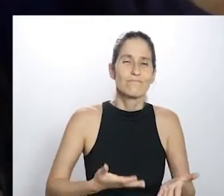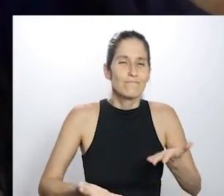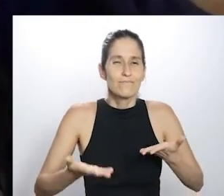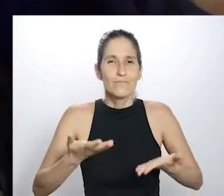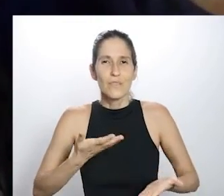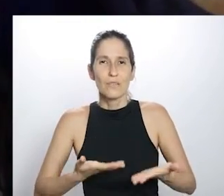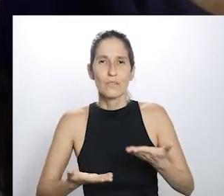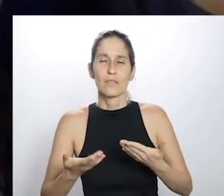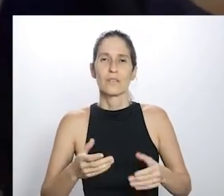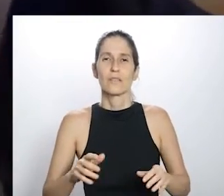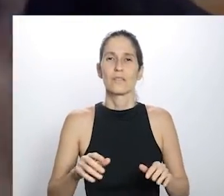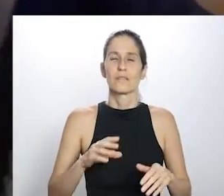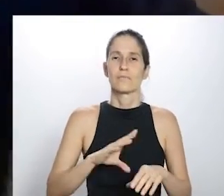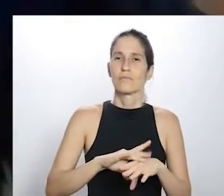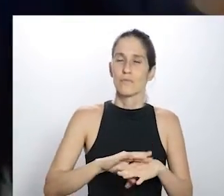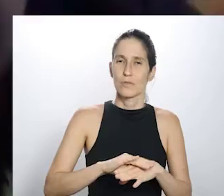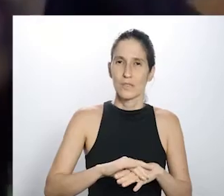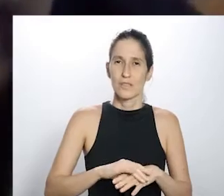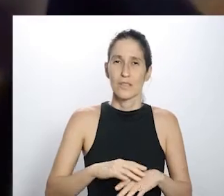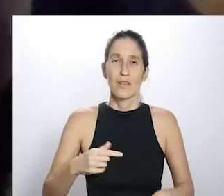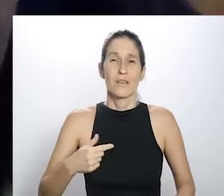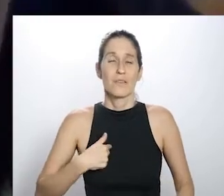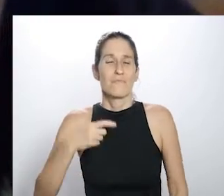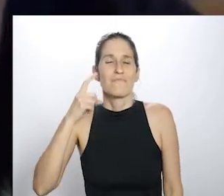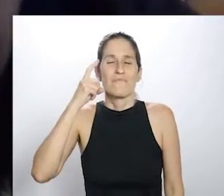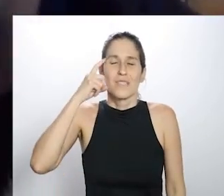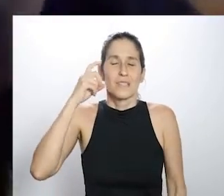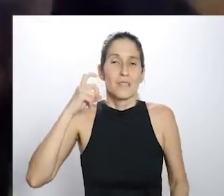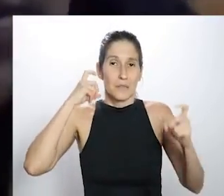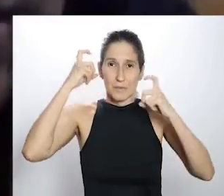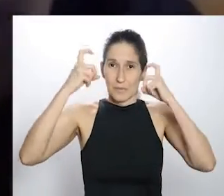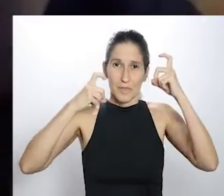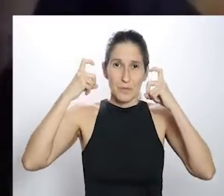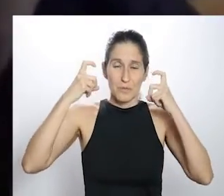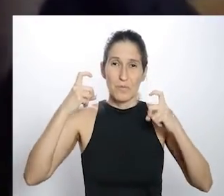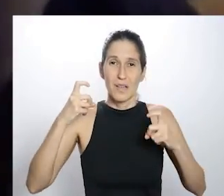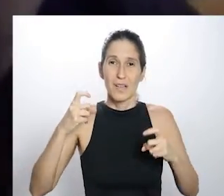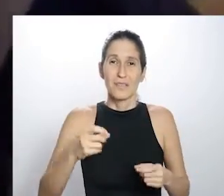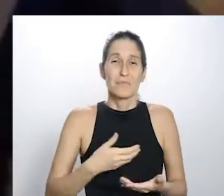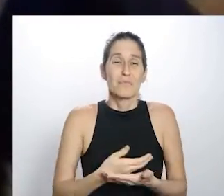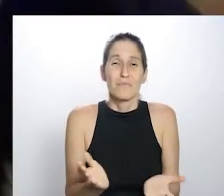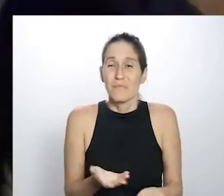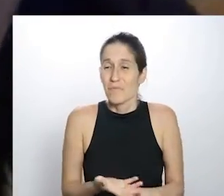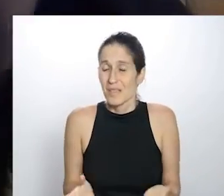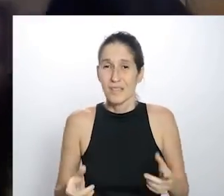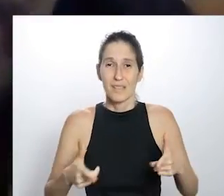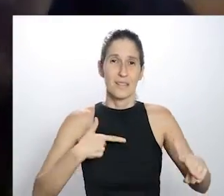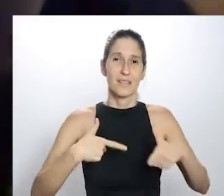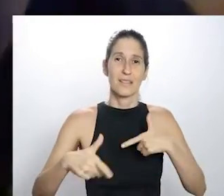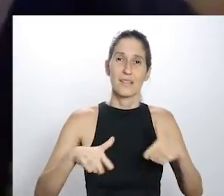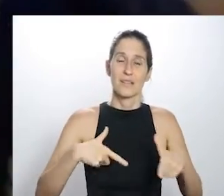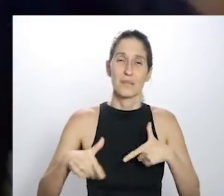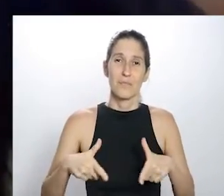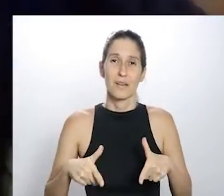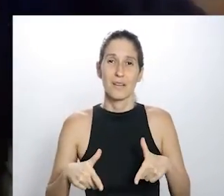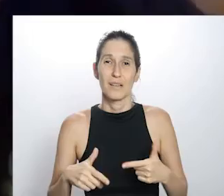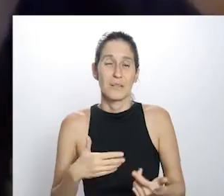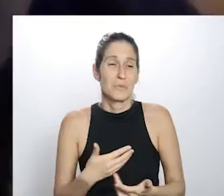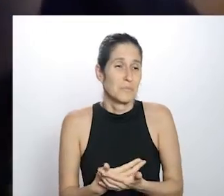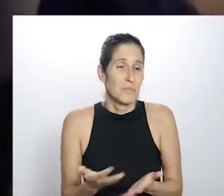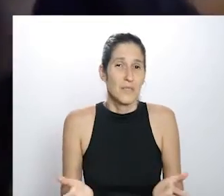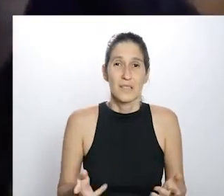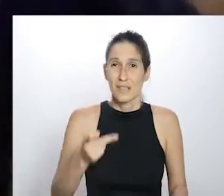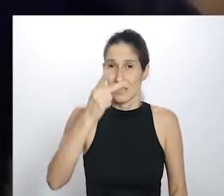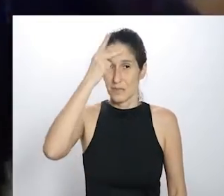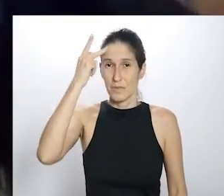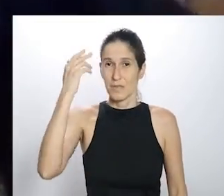vida, quando eu... O que vai acontecer? Eu vou perder todos aqueles trabalhos que eu tenho previsto para fazer. Eu vou